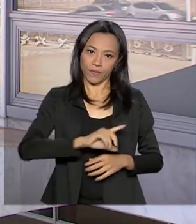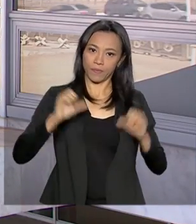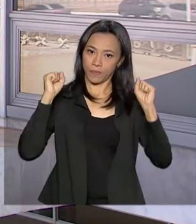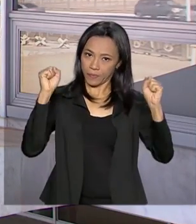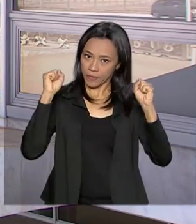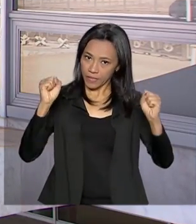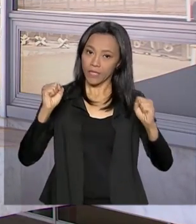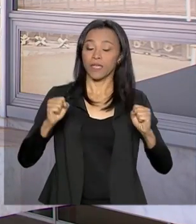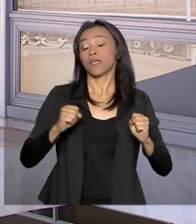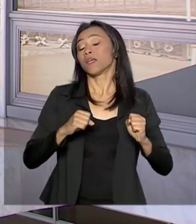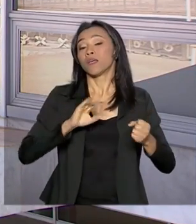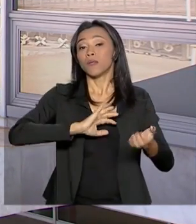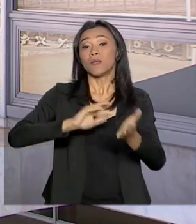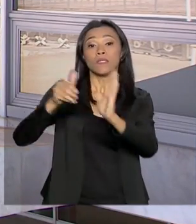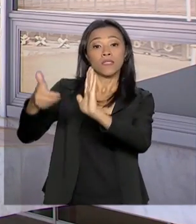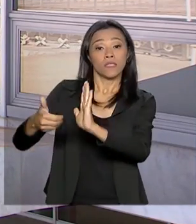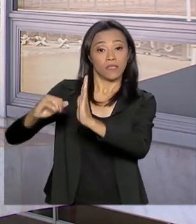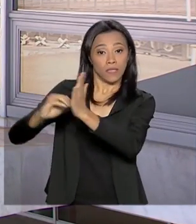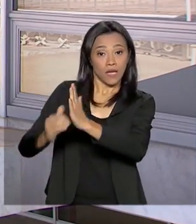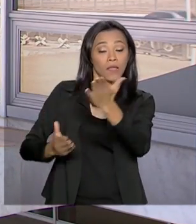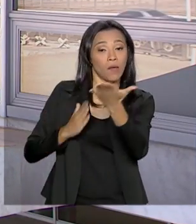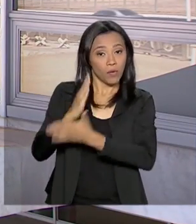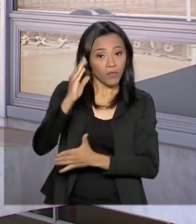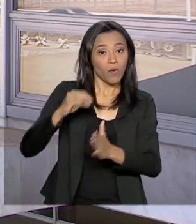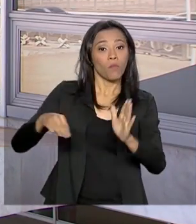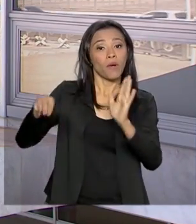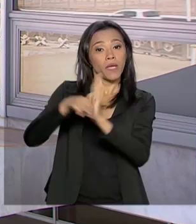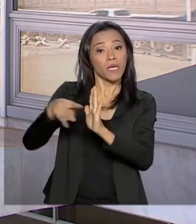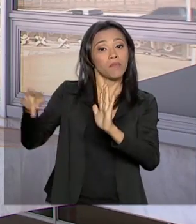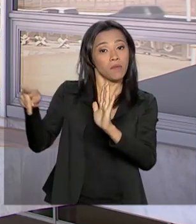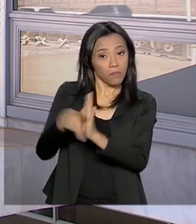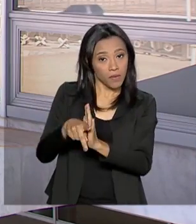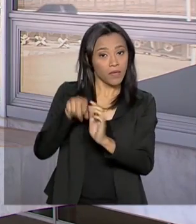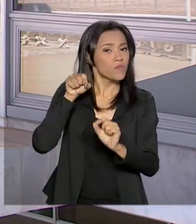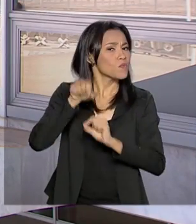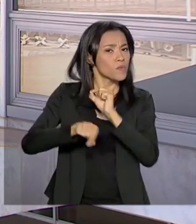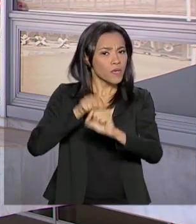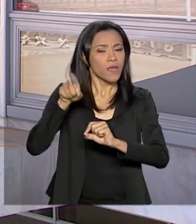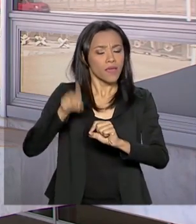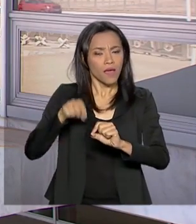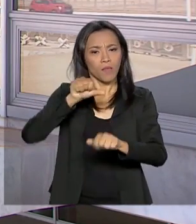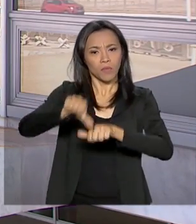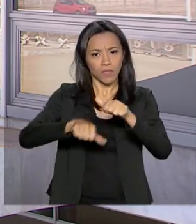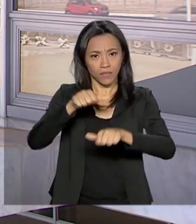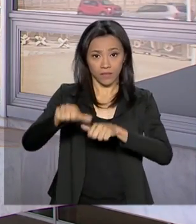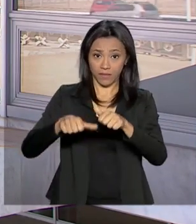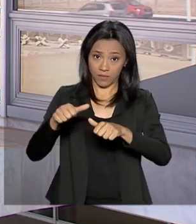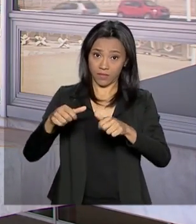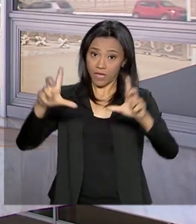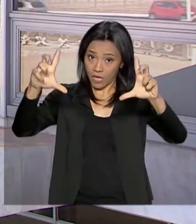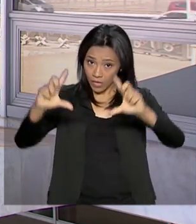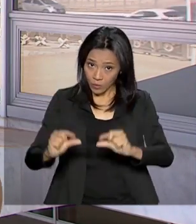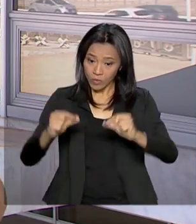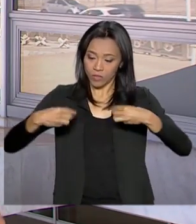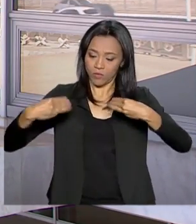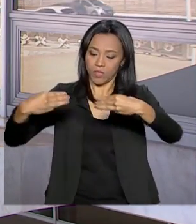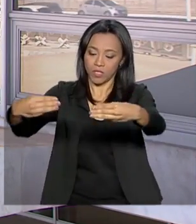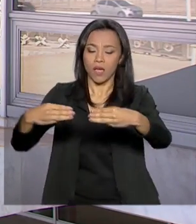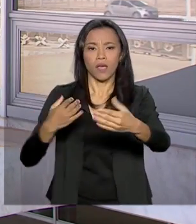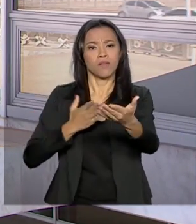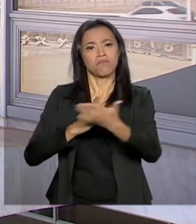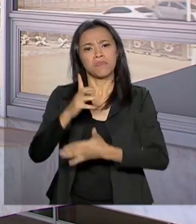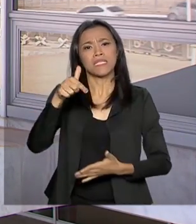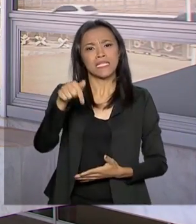o Senado aprovou a MP 870 da reforma administrativa, foi uma votação aí com bastante folga, 70